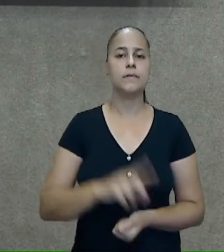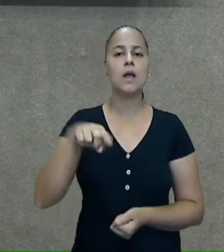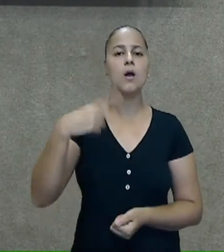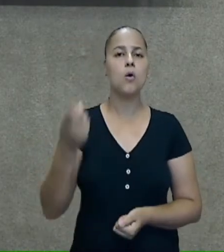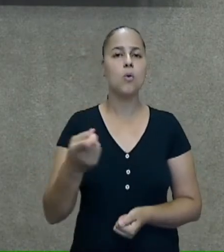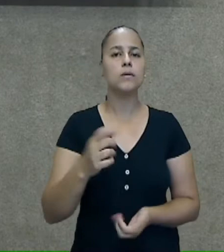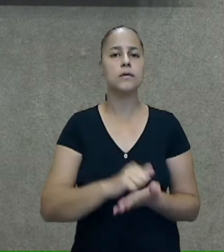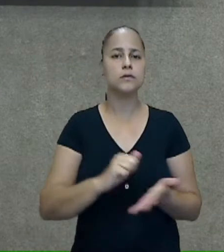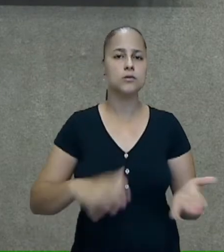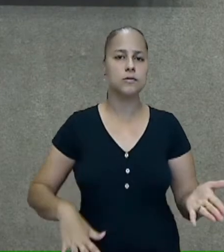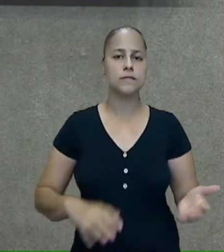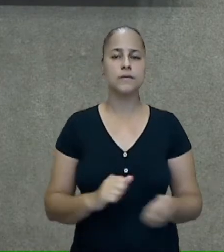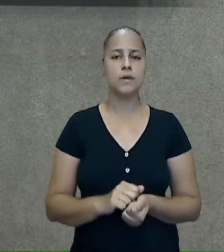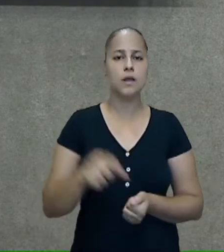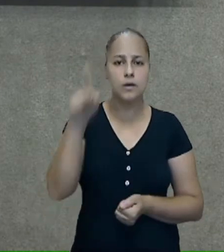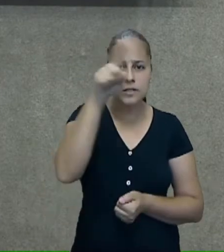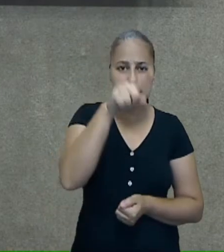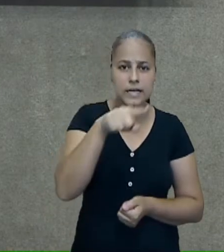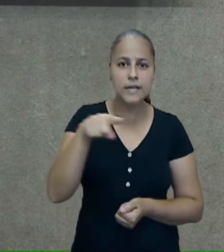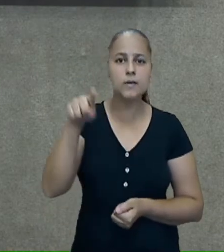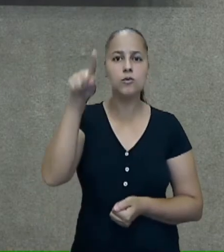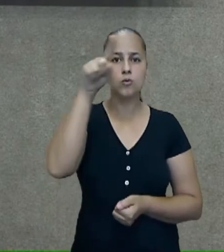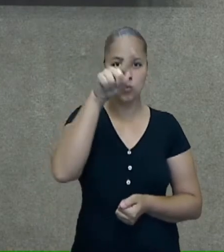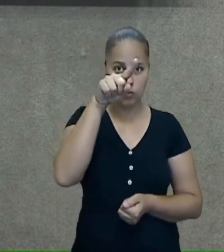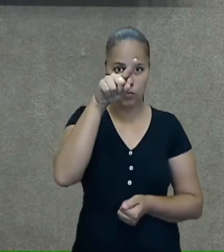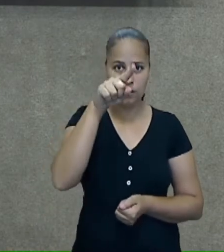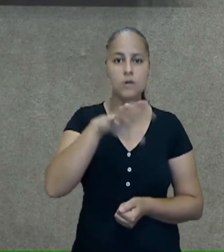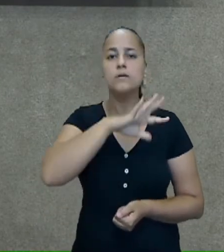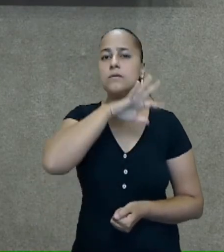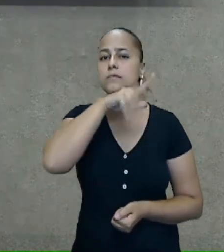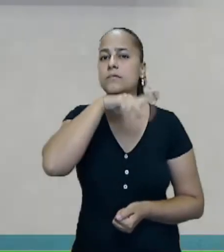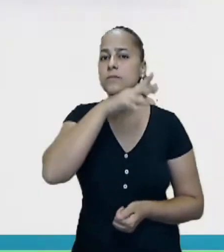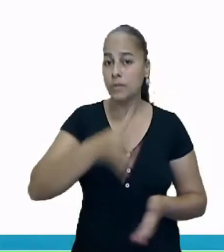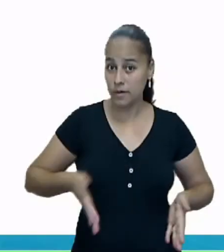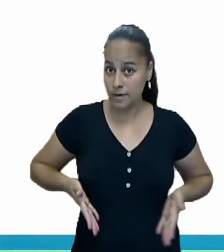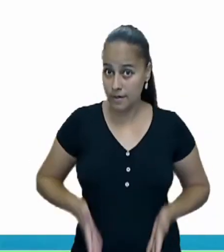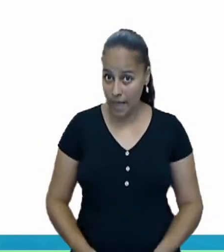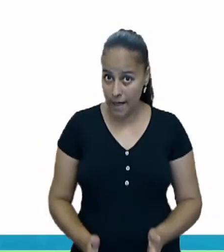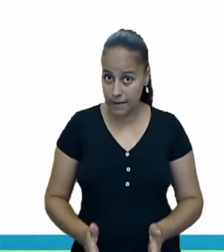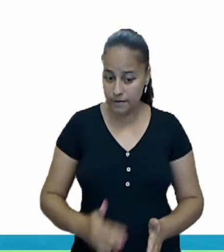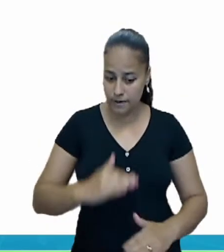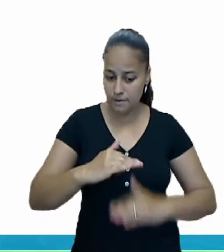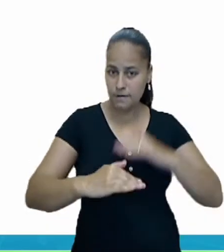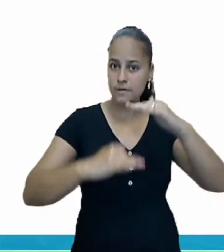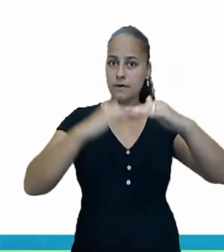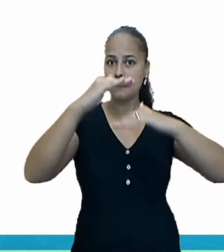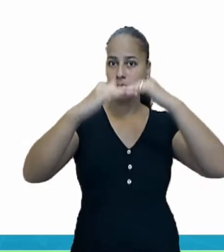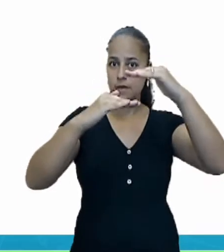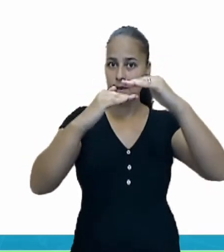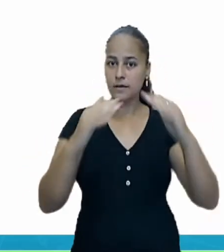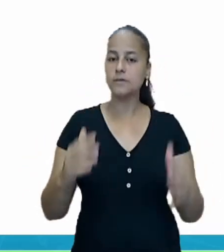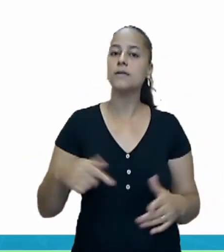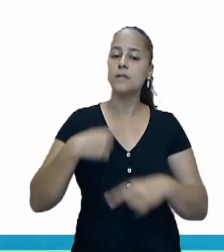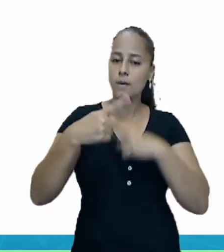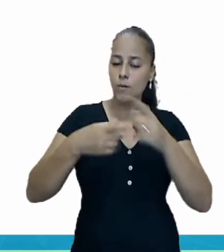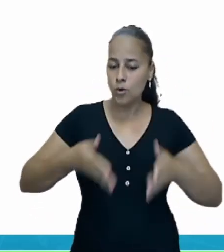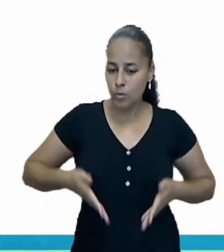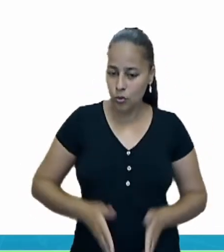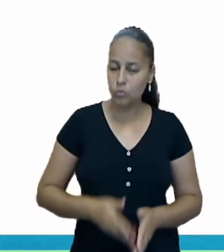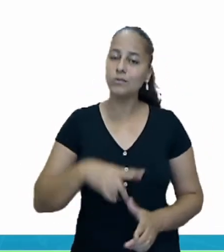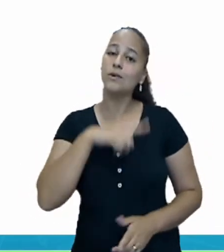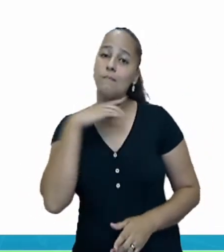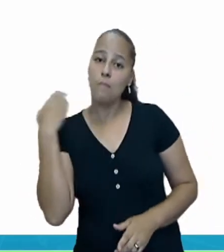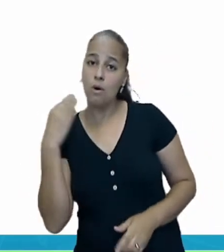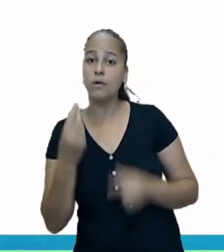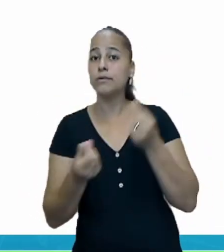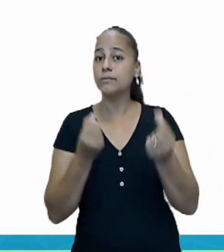questão. Circule os que nascem, crescem, reproduzem e morrem. Lembrando